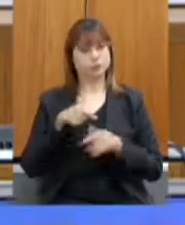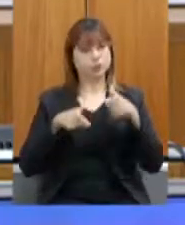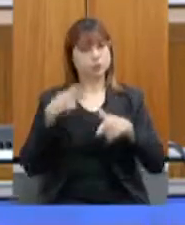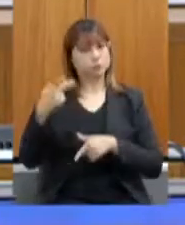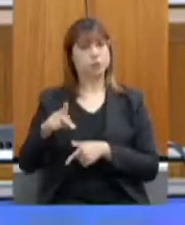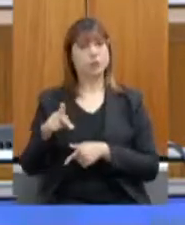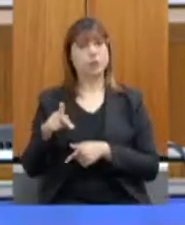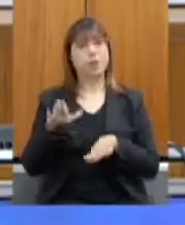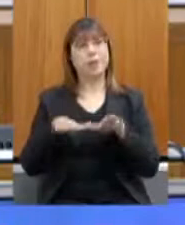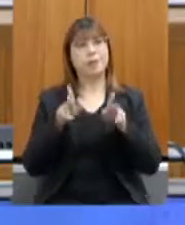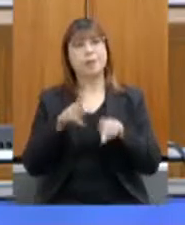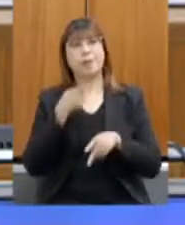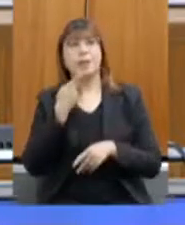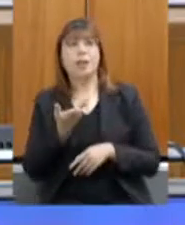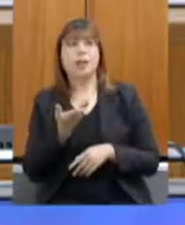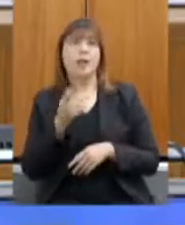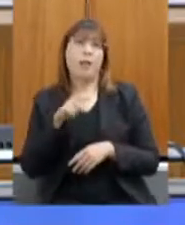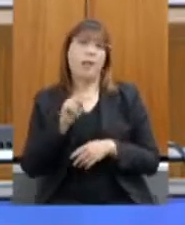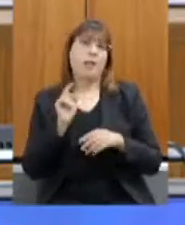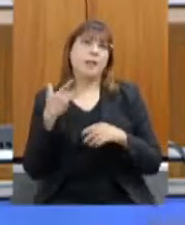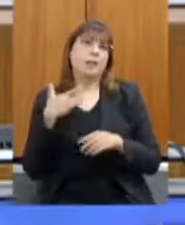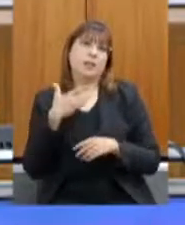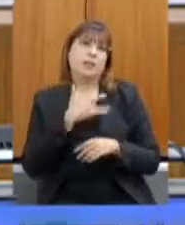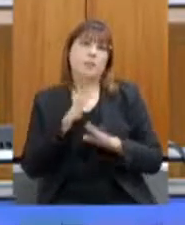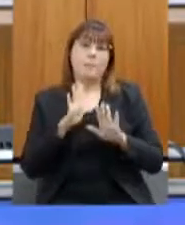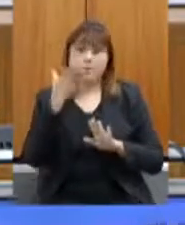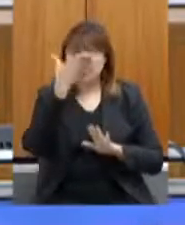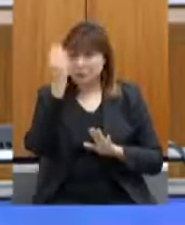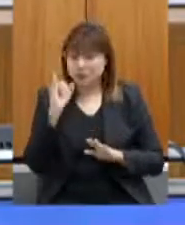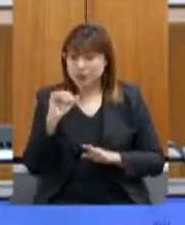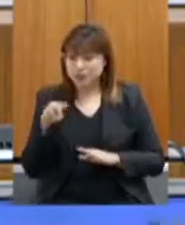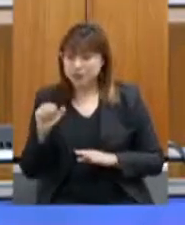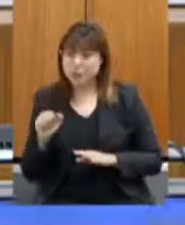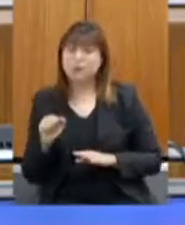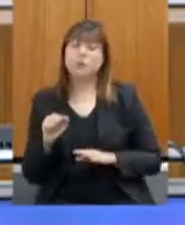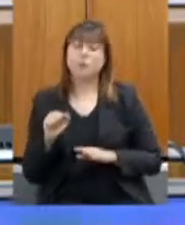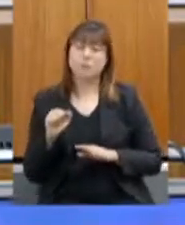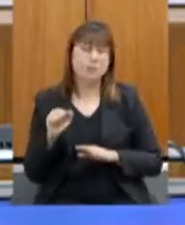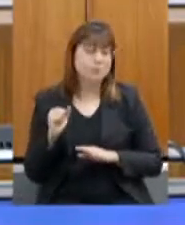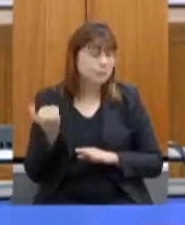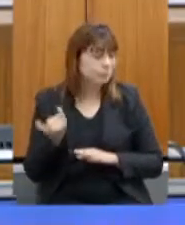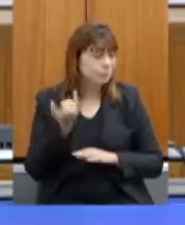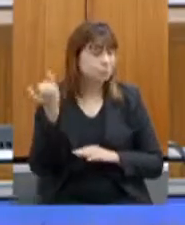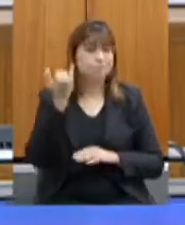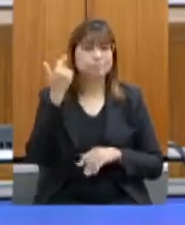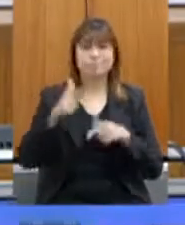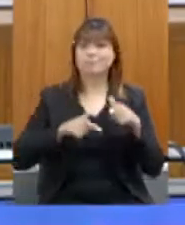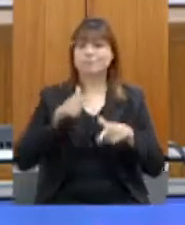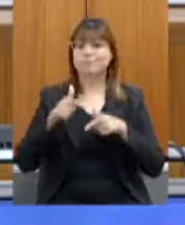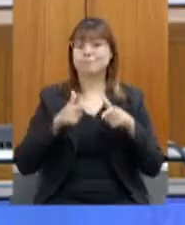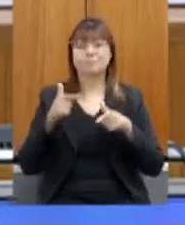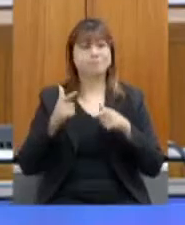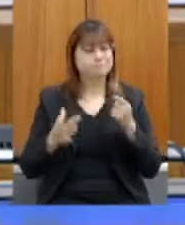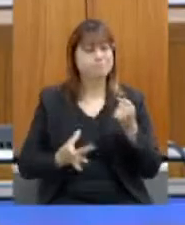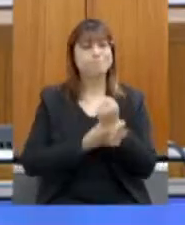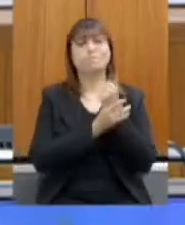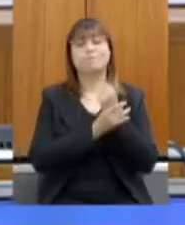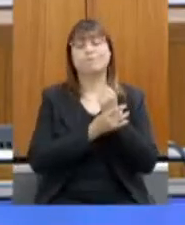falam que colocam em saúde, mas não esquecem que o IMA também faz esse importante papel para garantir a segurança